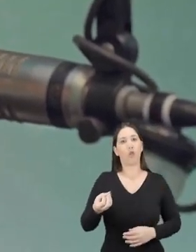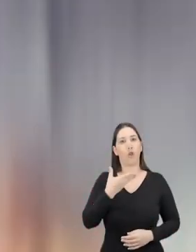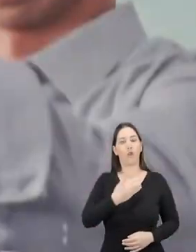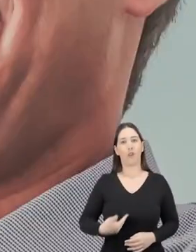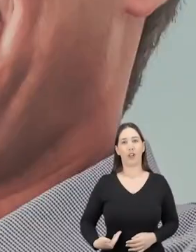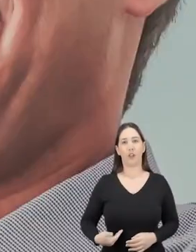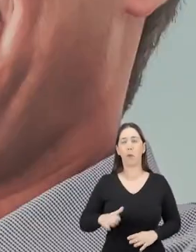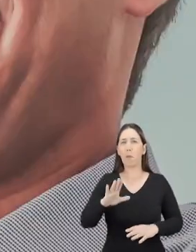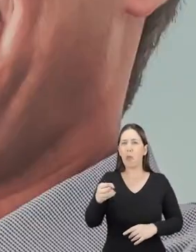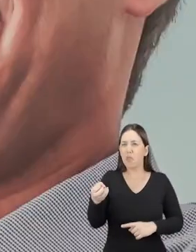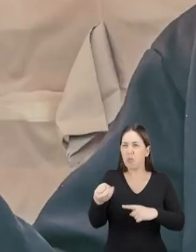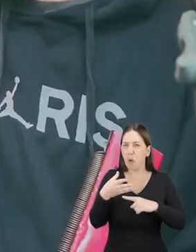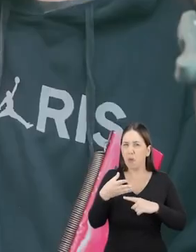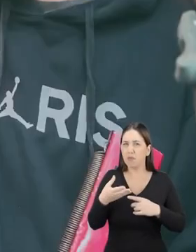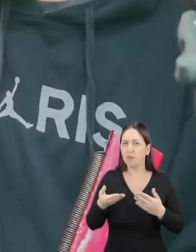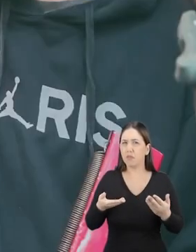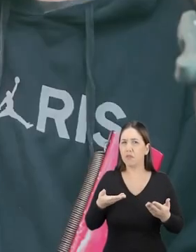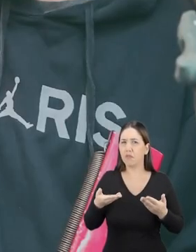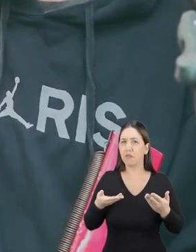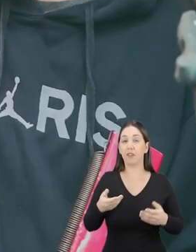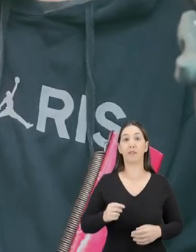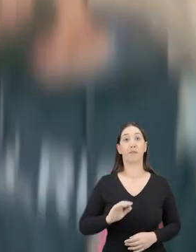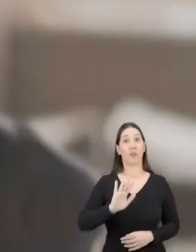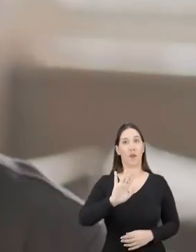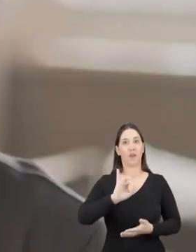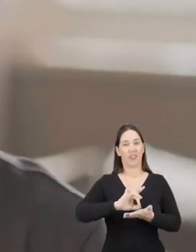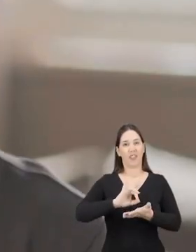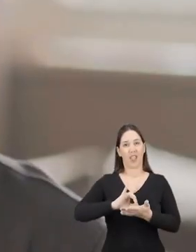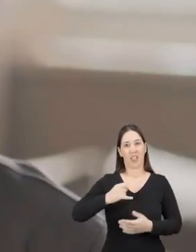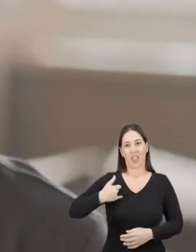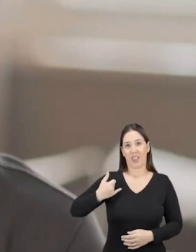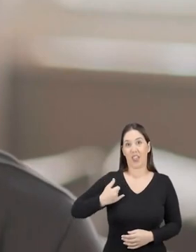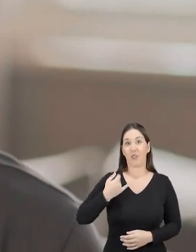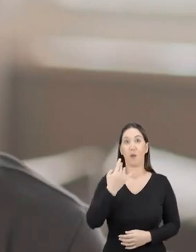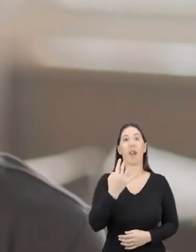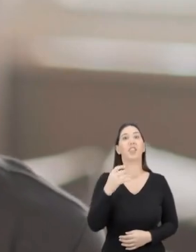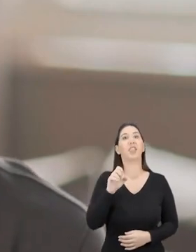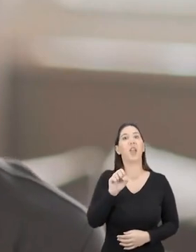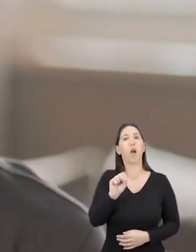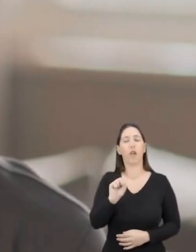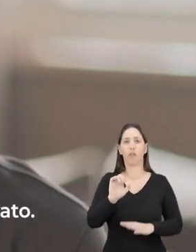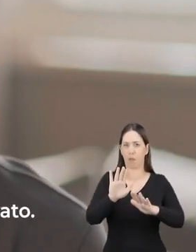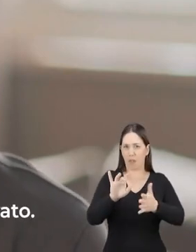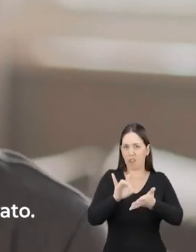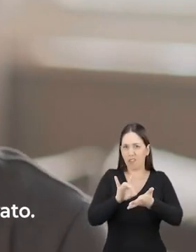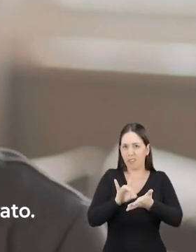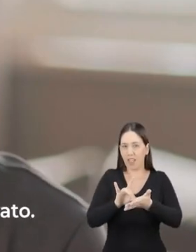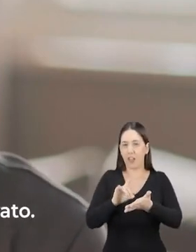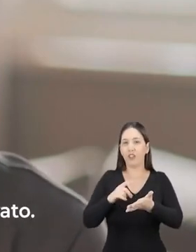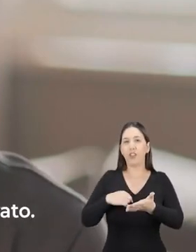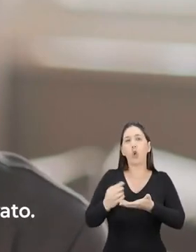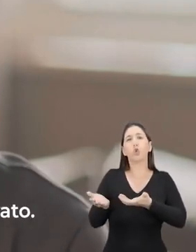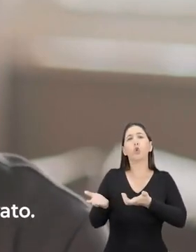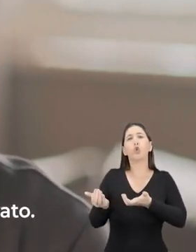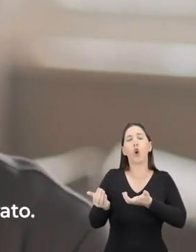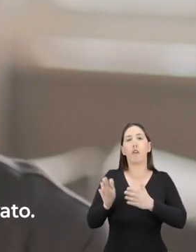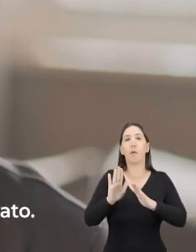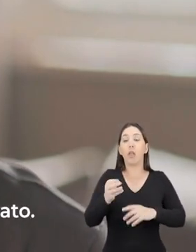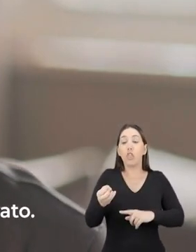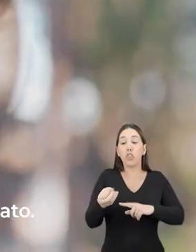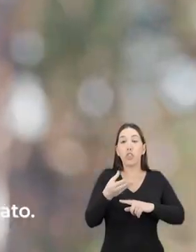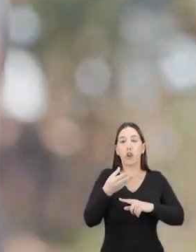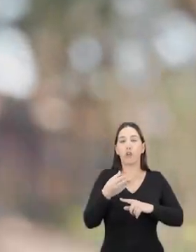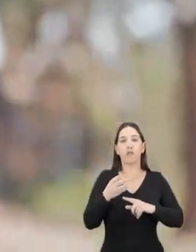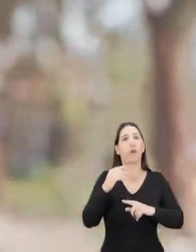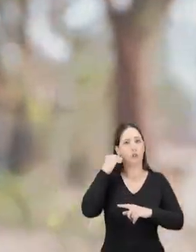de São Paulo. É, mas nem tão novo assim, né, Rodrigo? Pois é, apesar de eu ter 48 anos, eu digo que eu sou novo, mas eu não